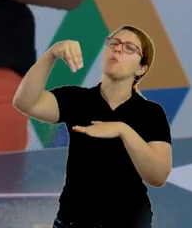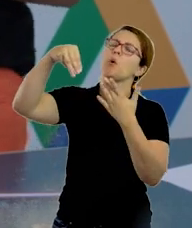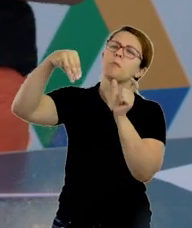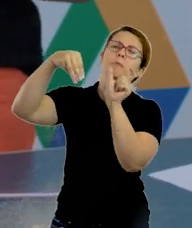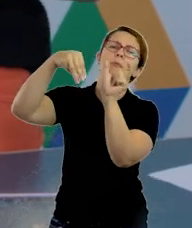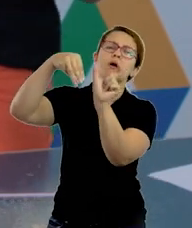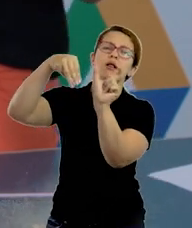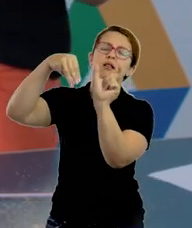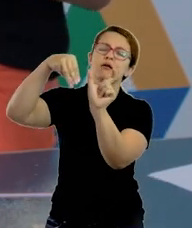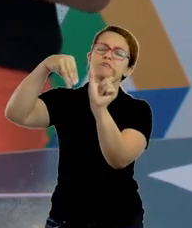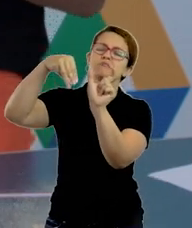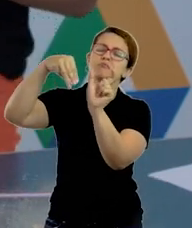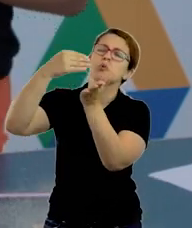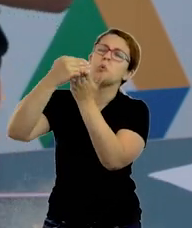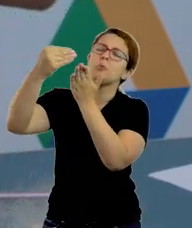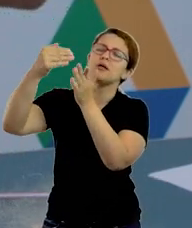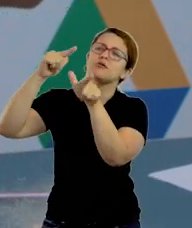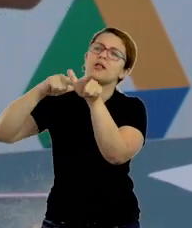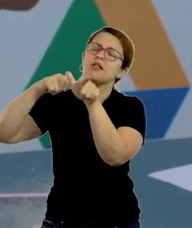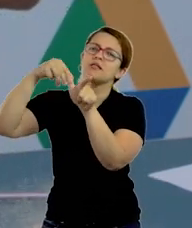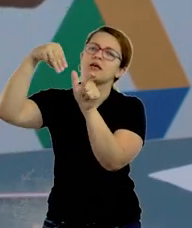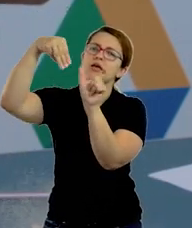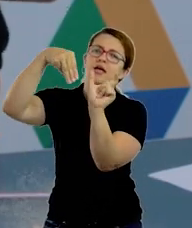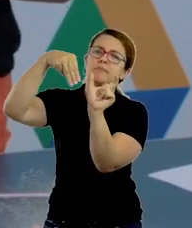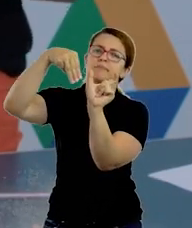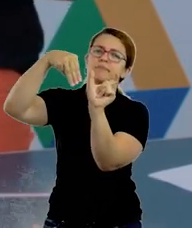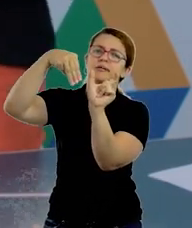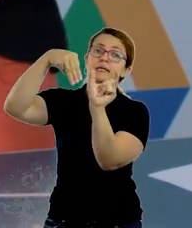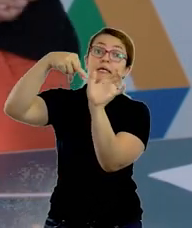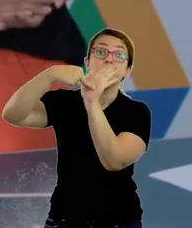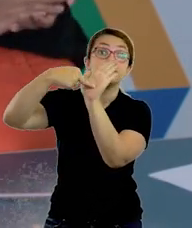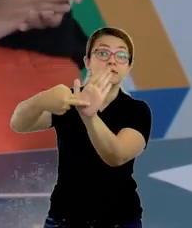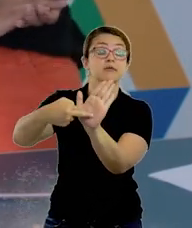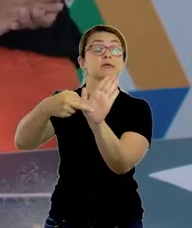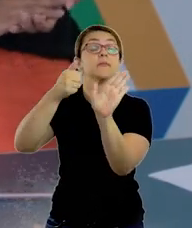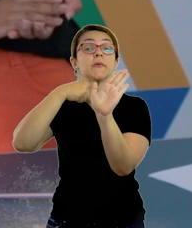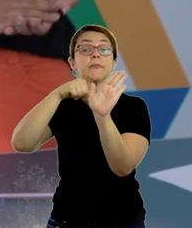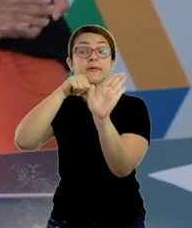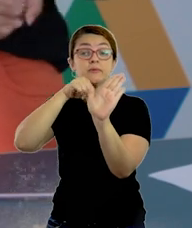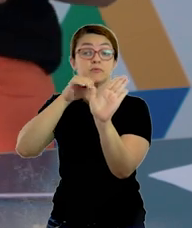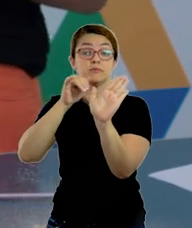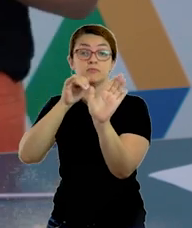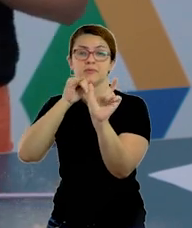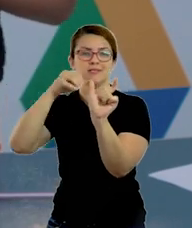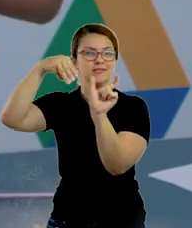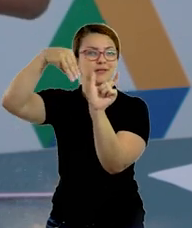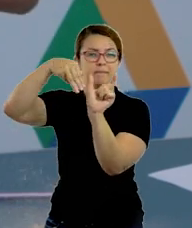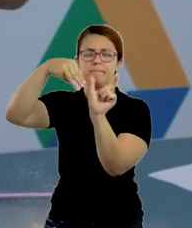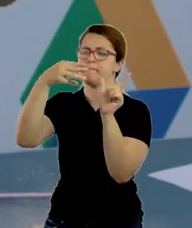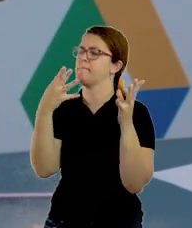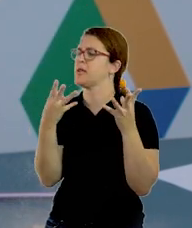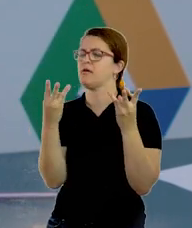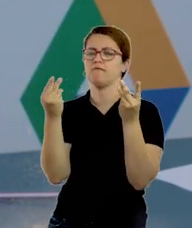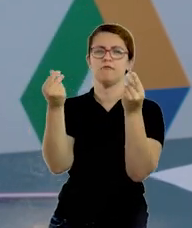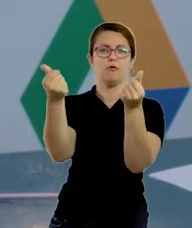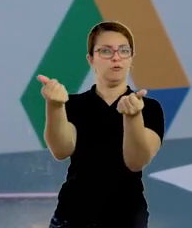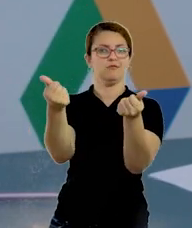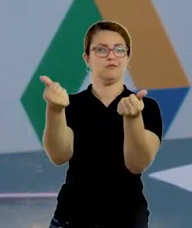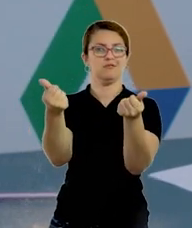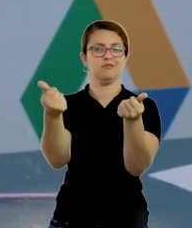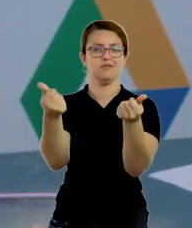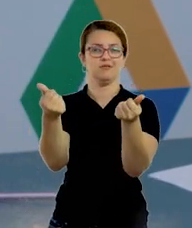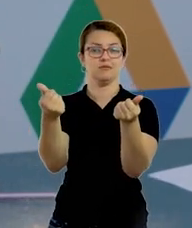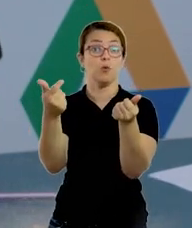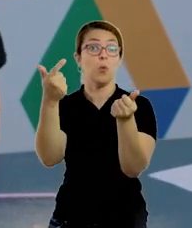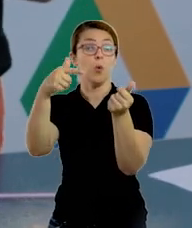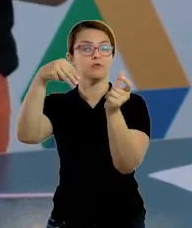que começa com letrinha M e que representa a mamãe? No exemplo, a gente tem a palavra maravilhosa. Então, você vai pensar em outra palavrinha que